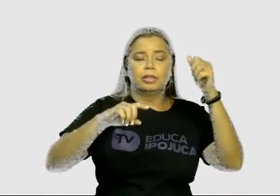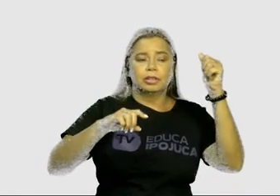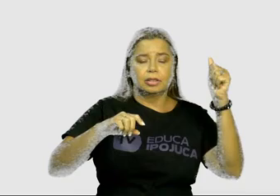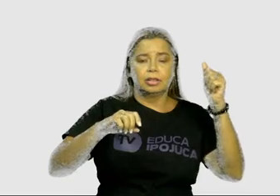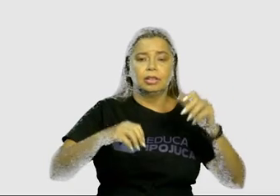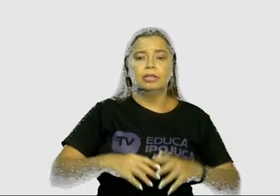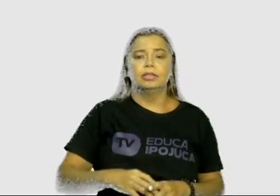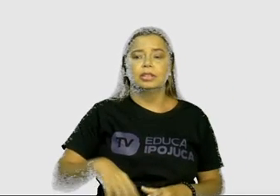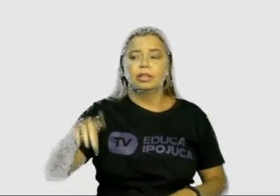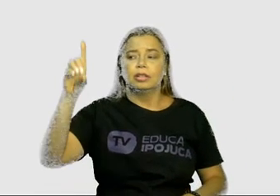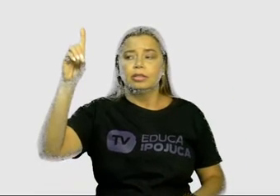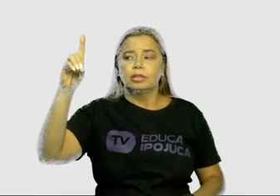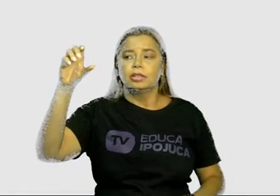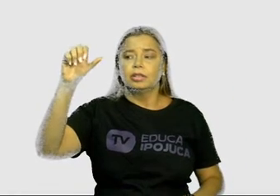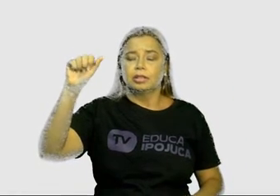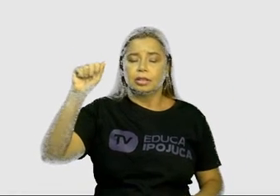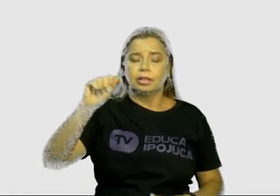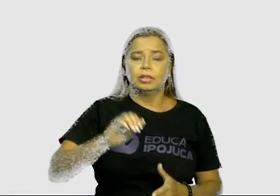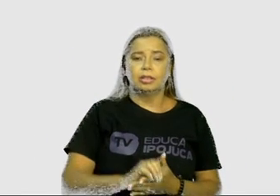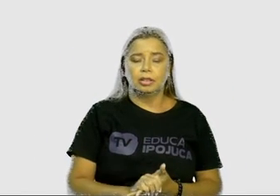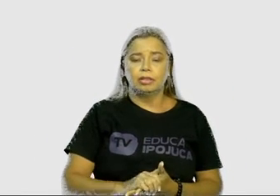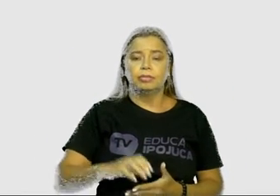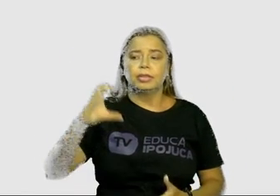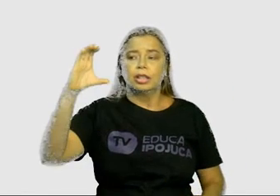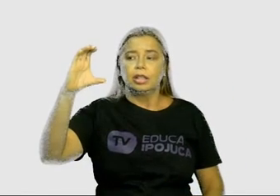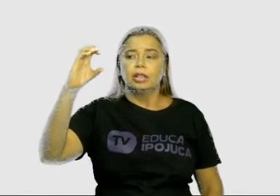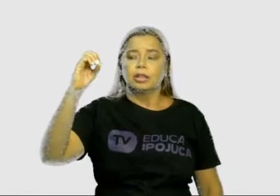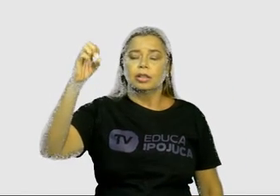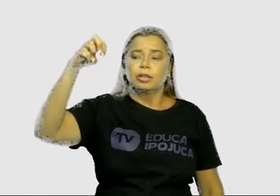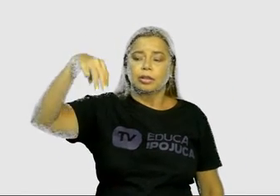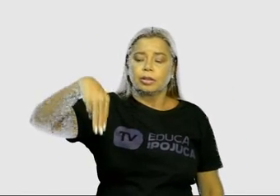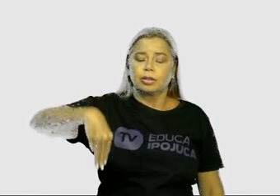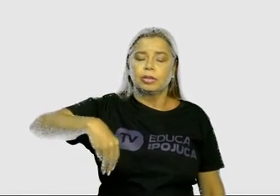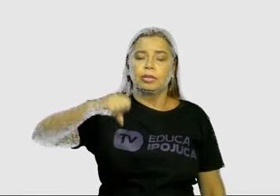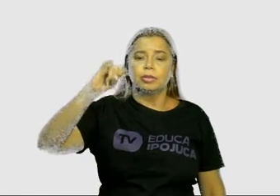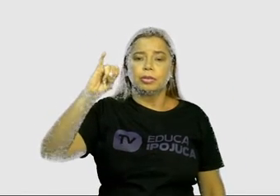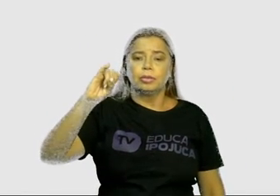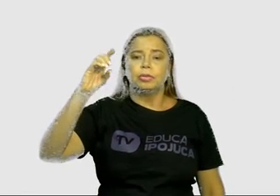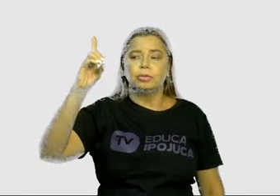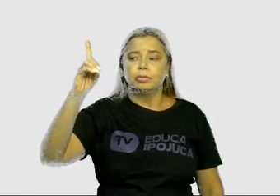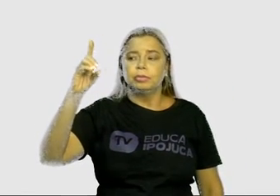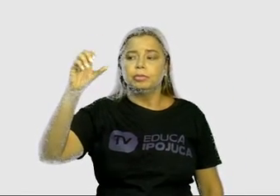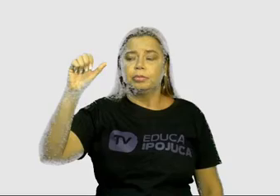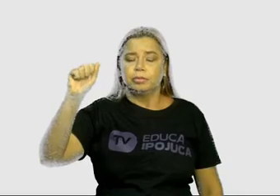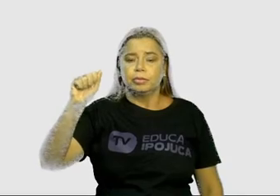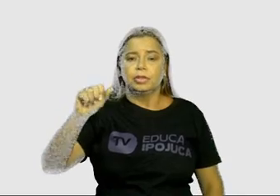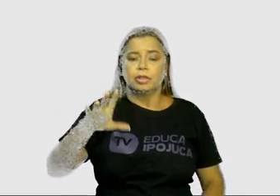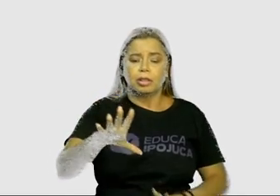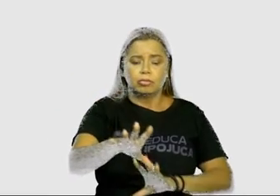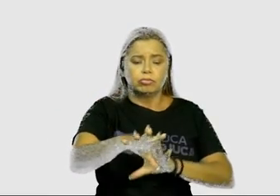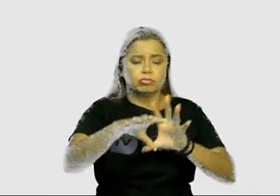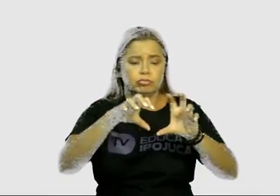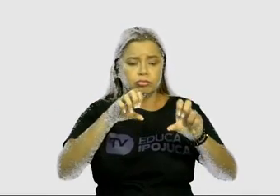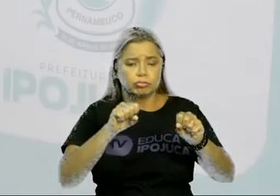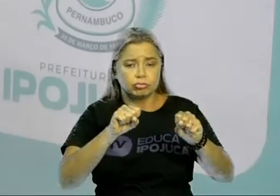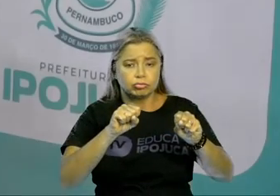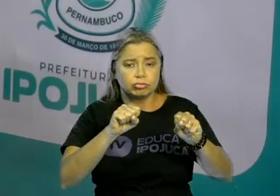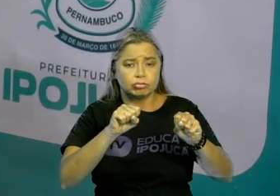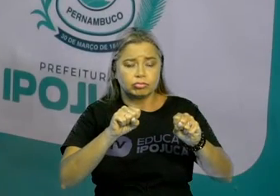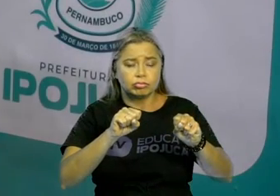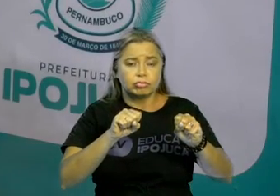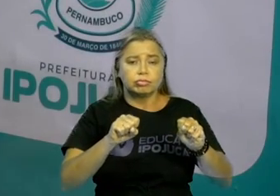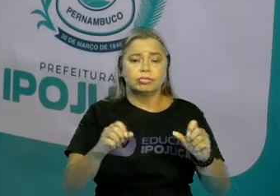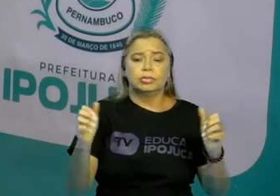Portanto, temos o CO, o Mi e o Dá. Juntando esses três sons, qual vai ser a palavra?